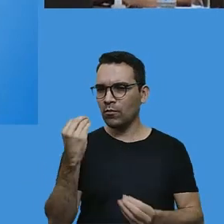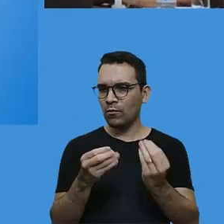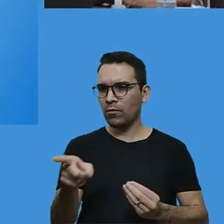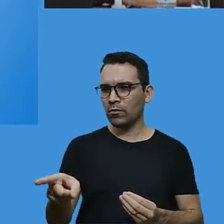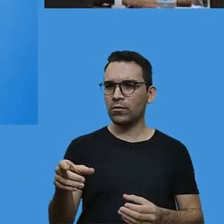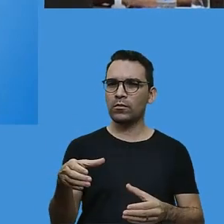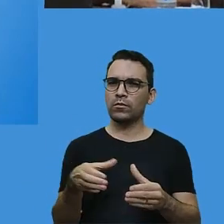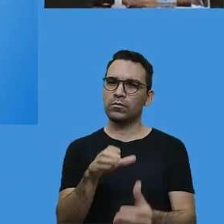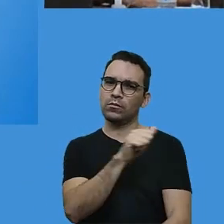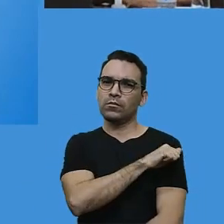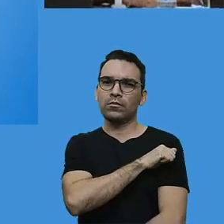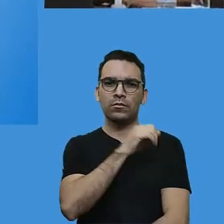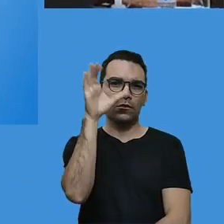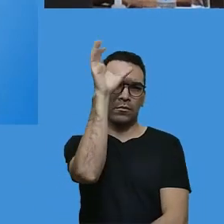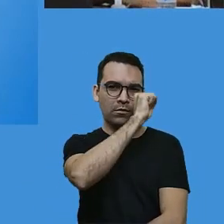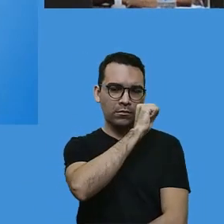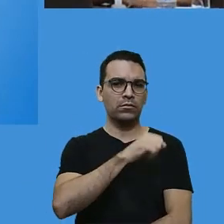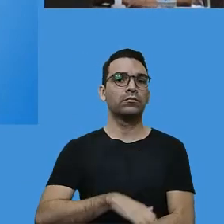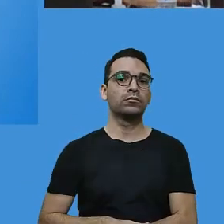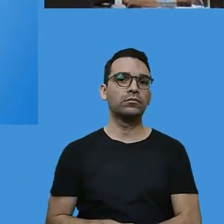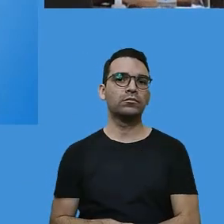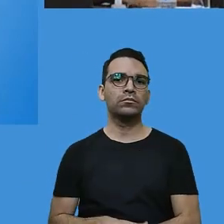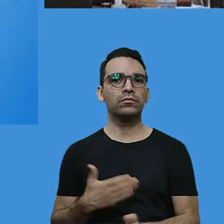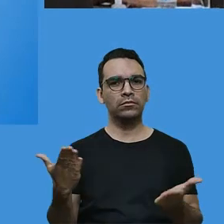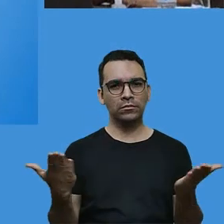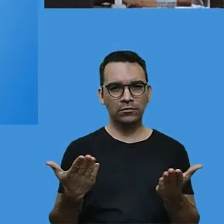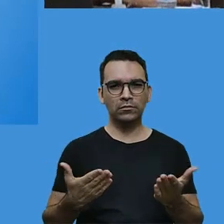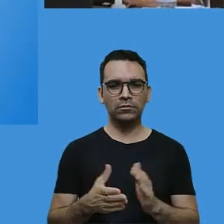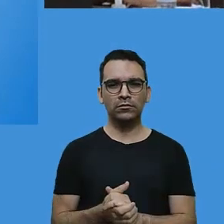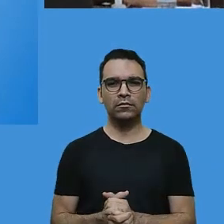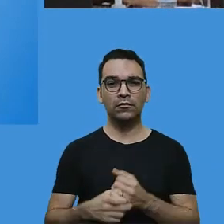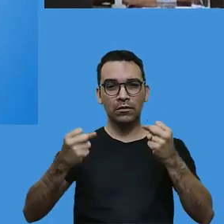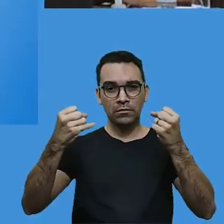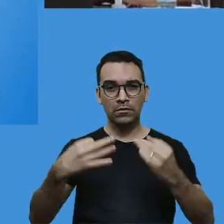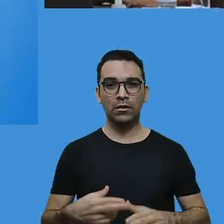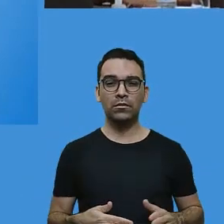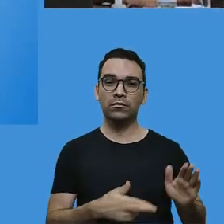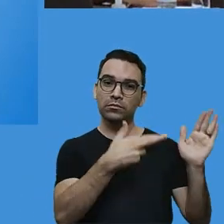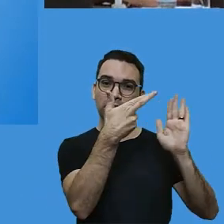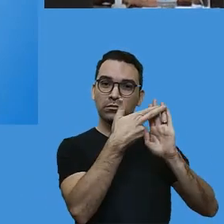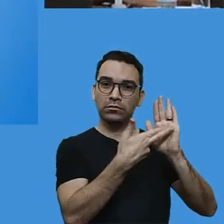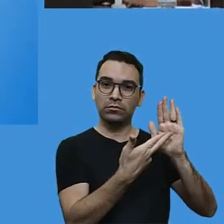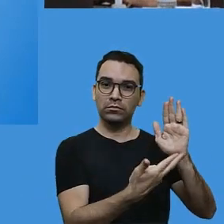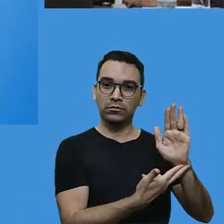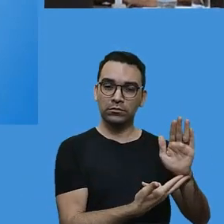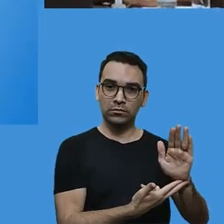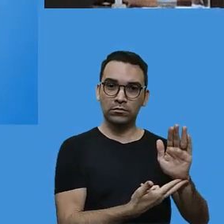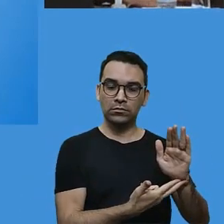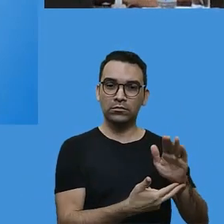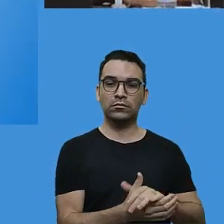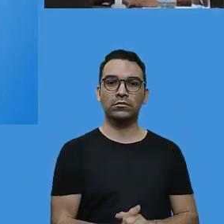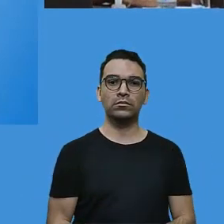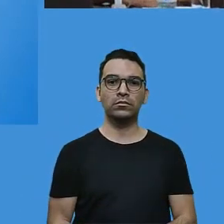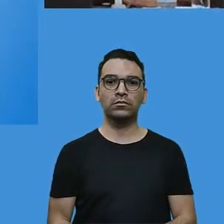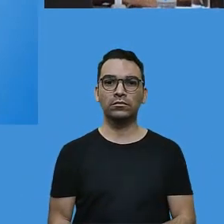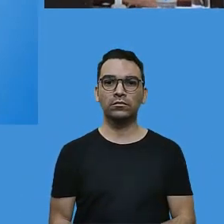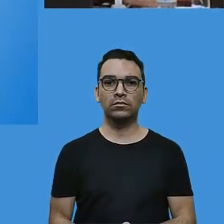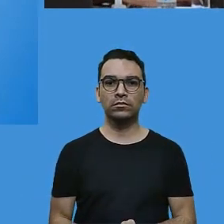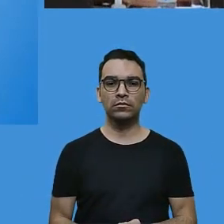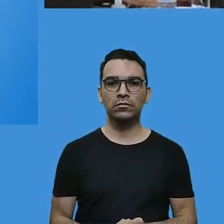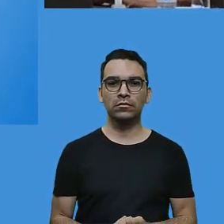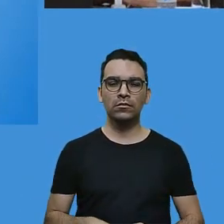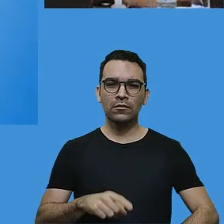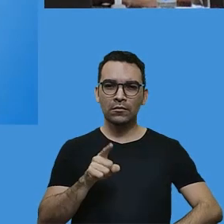prática constante. E aí eu trouxe para conversar um pouquinho com vocês a questão das normas. Quando nós sabemos que no